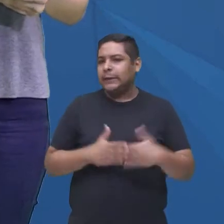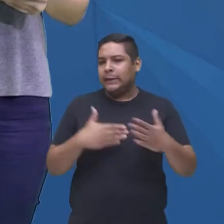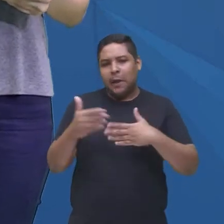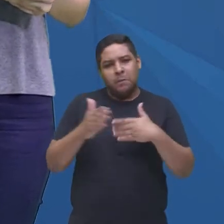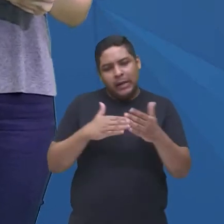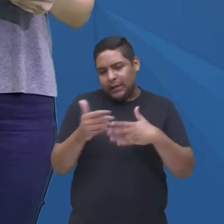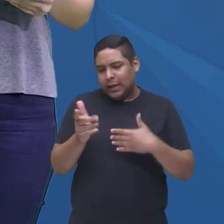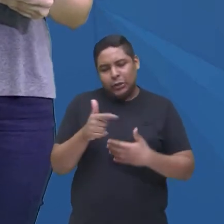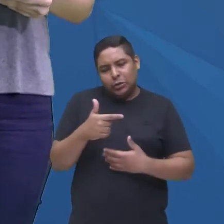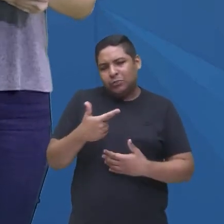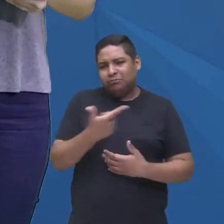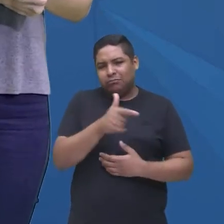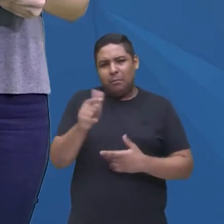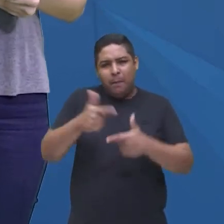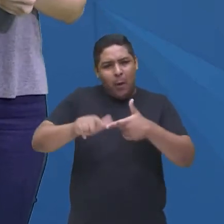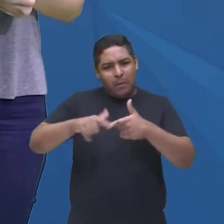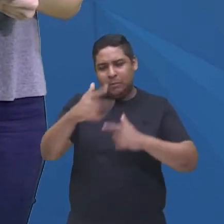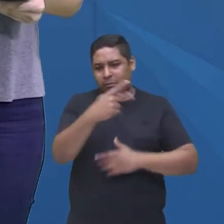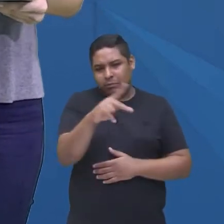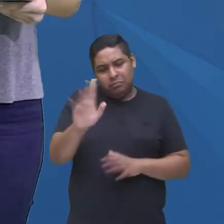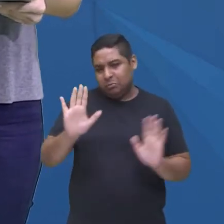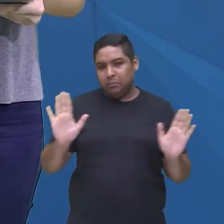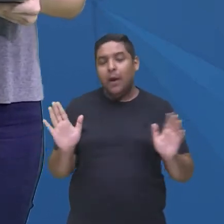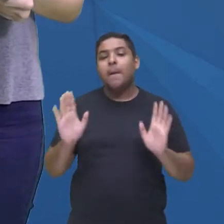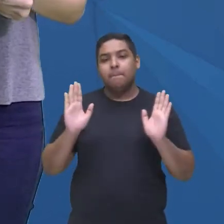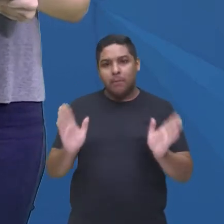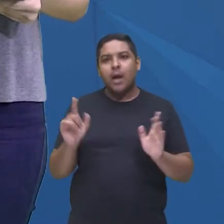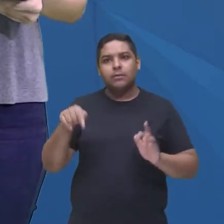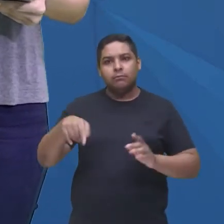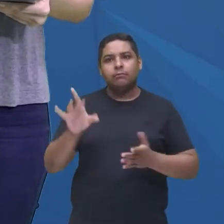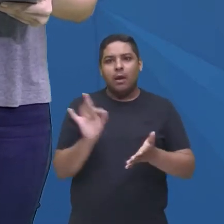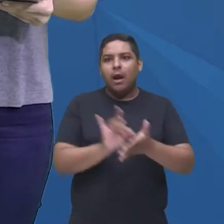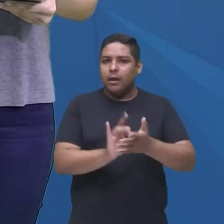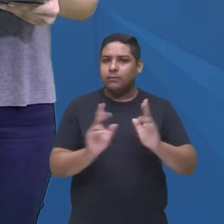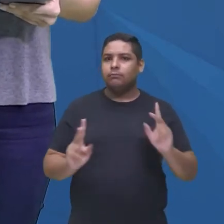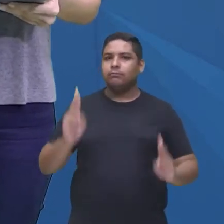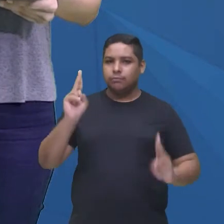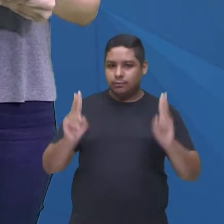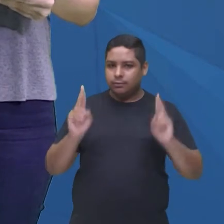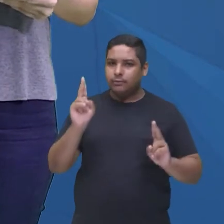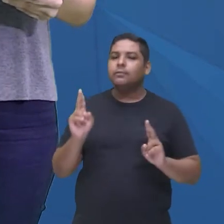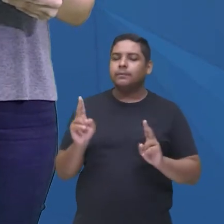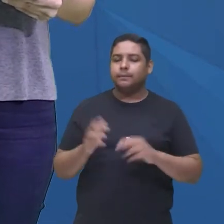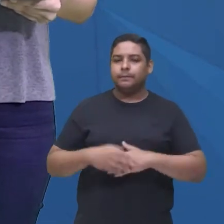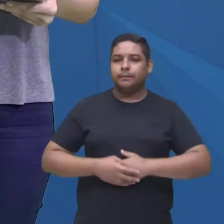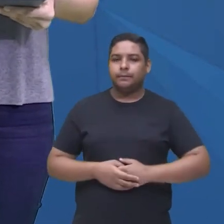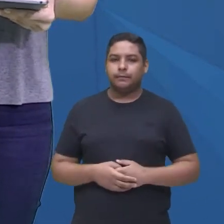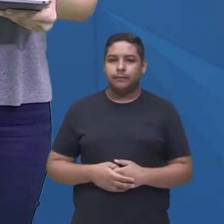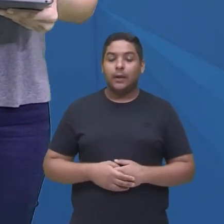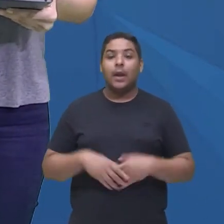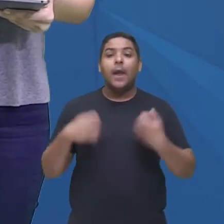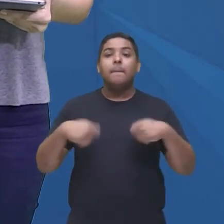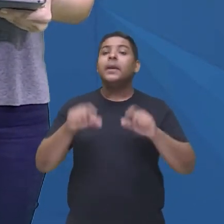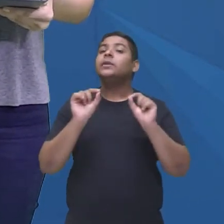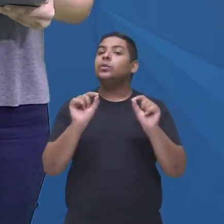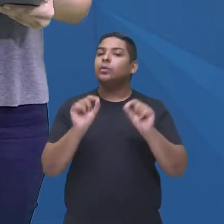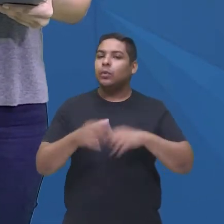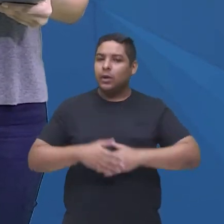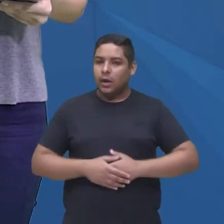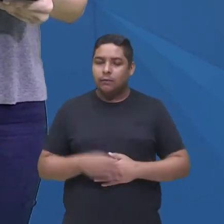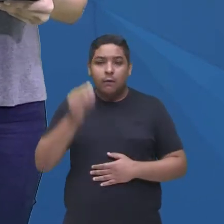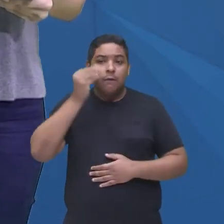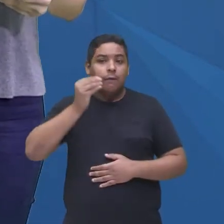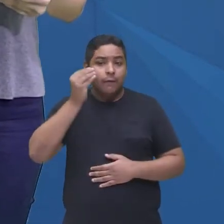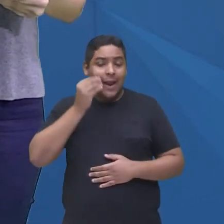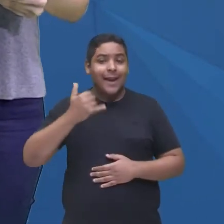né? Então, é um fato curioso. E outra coisa que é interessante também é sempre você verificar a classificação indicativa, tá